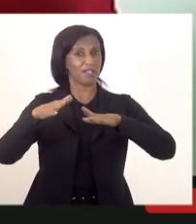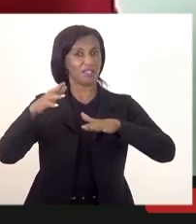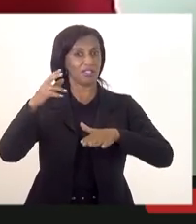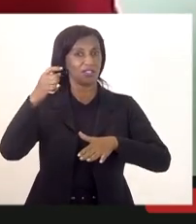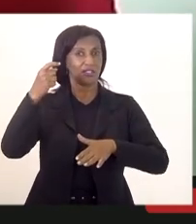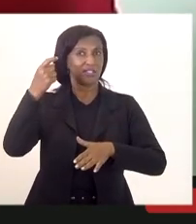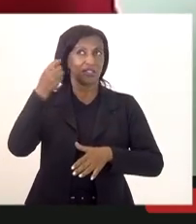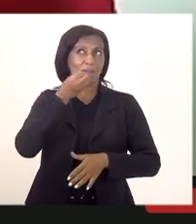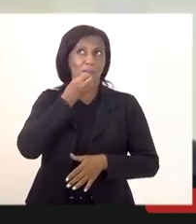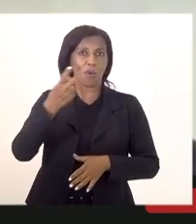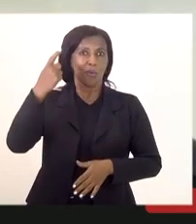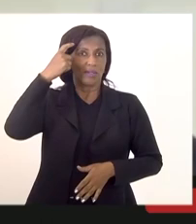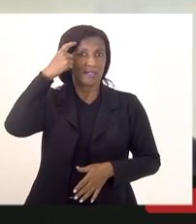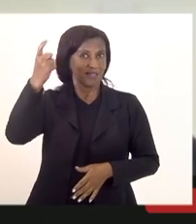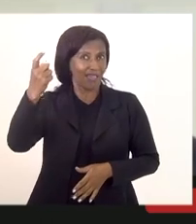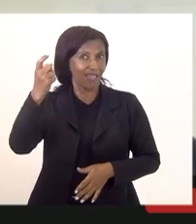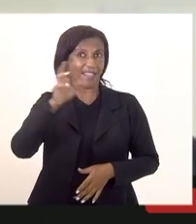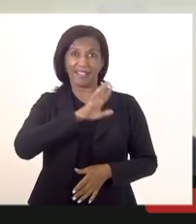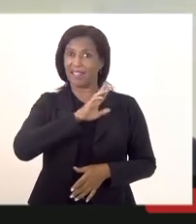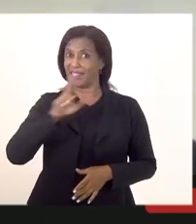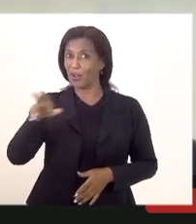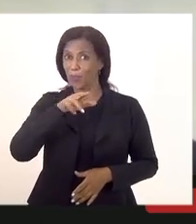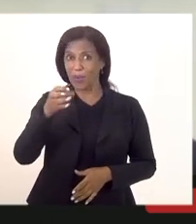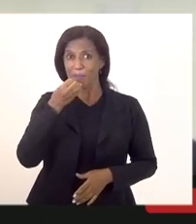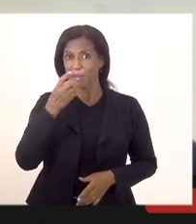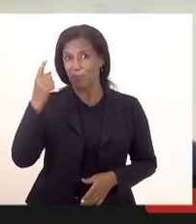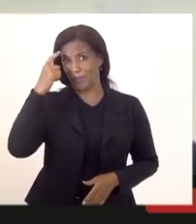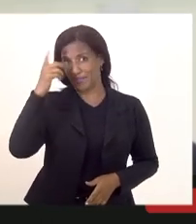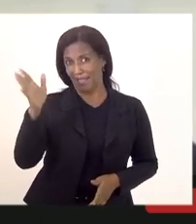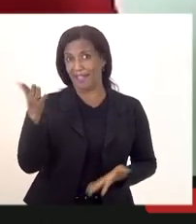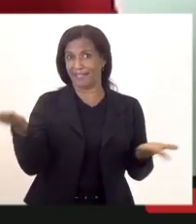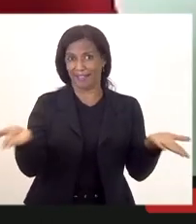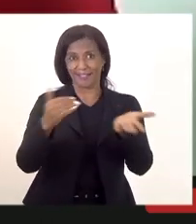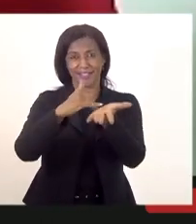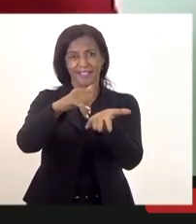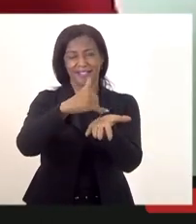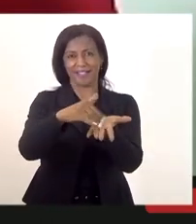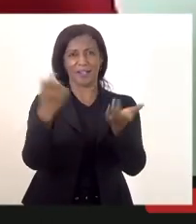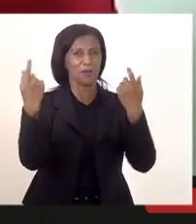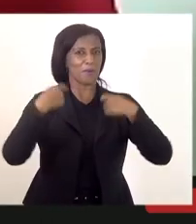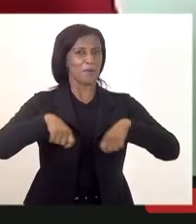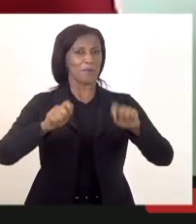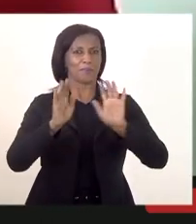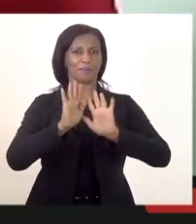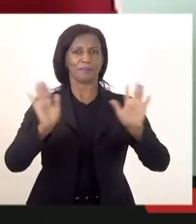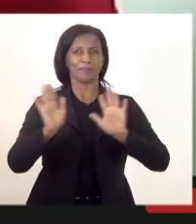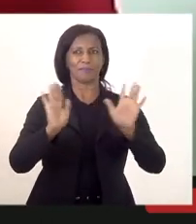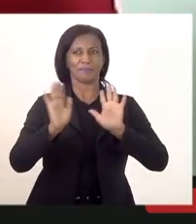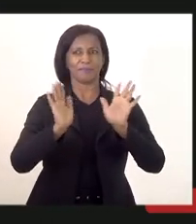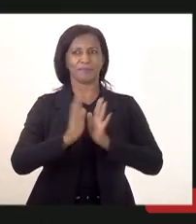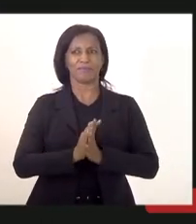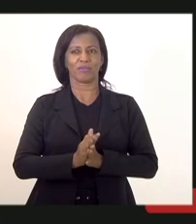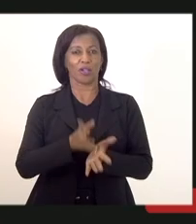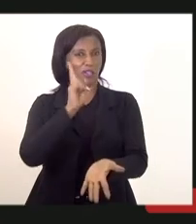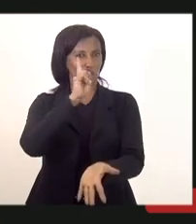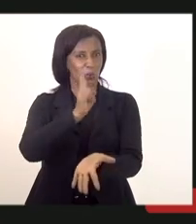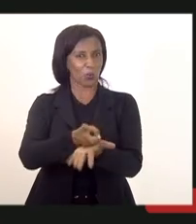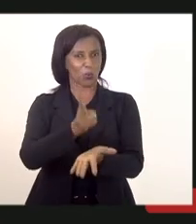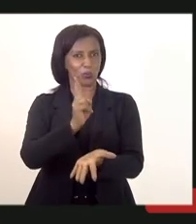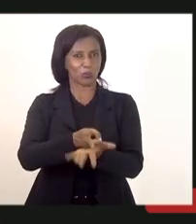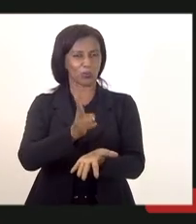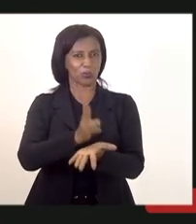que não são boas ideias então tá secretário não precisa pedir de volta nada deixa continuar